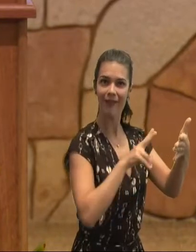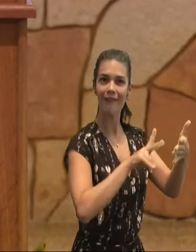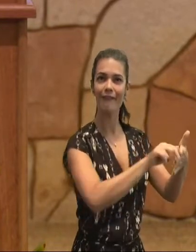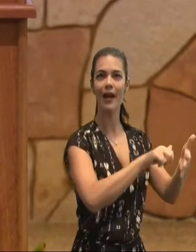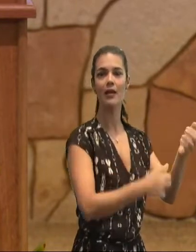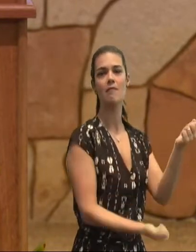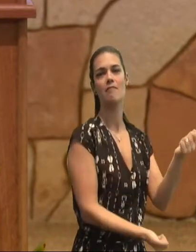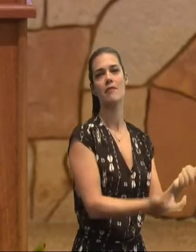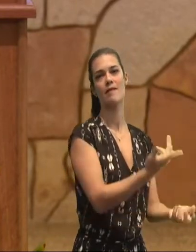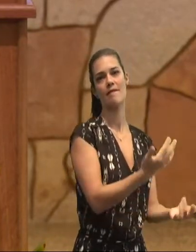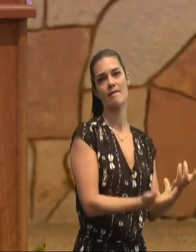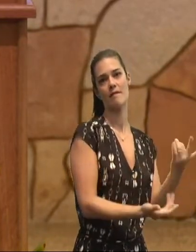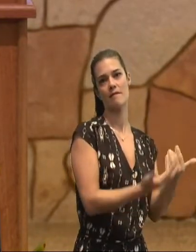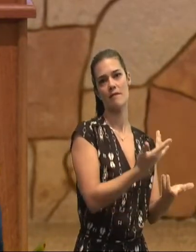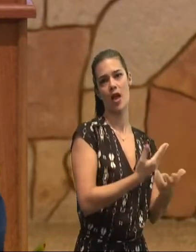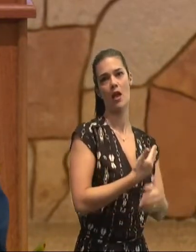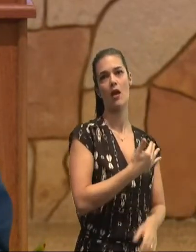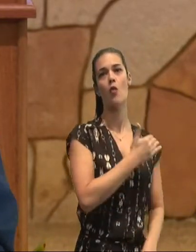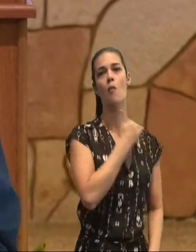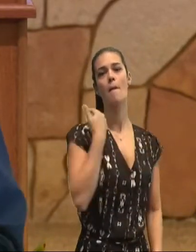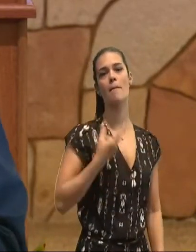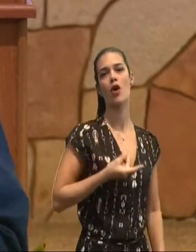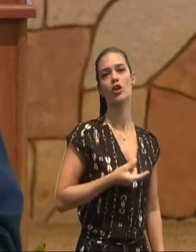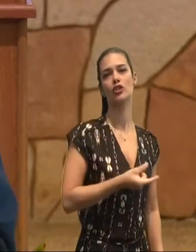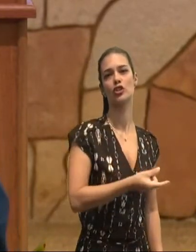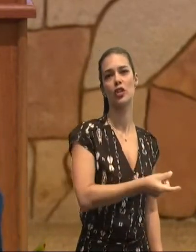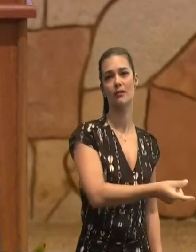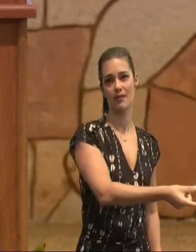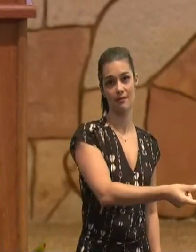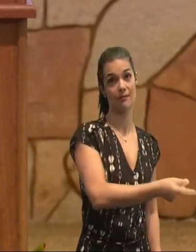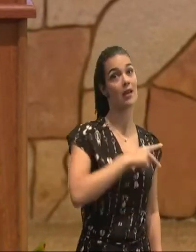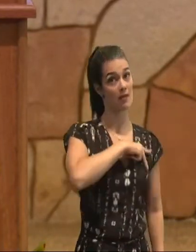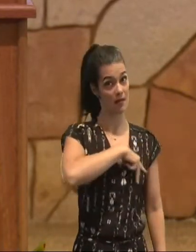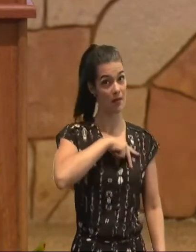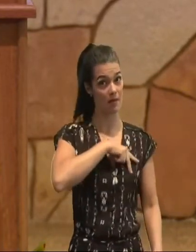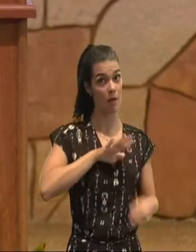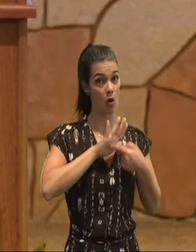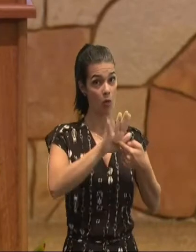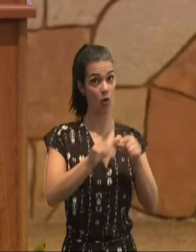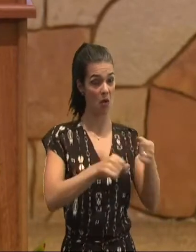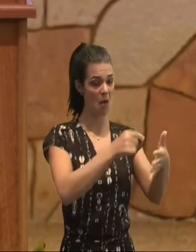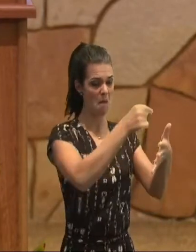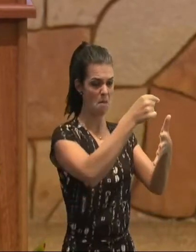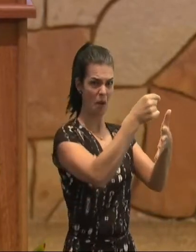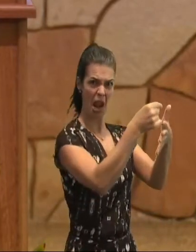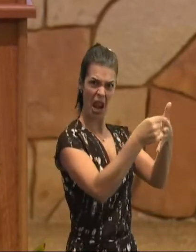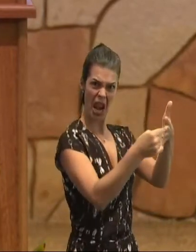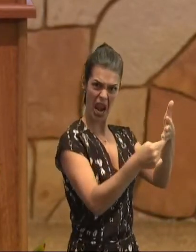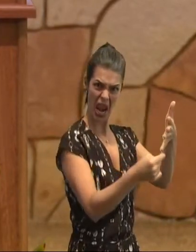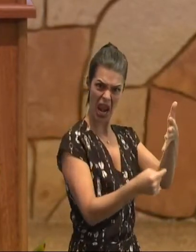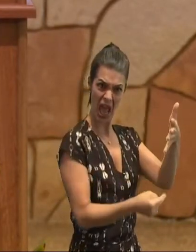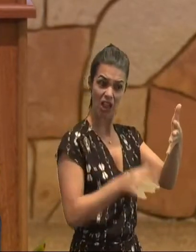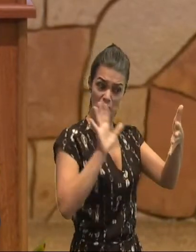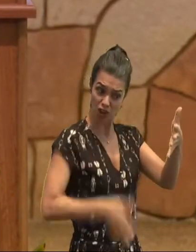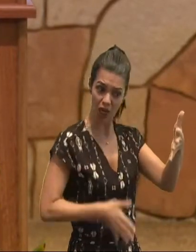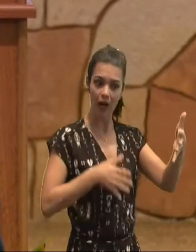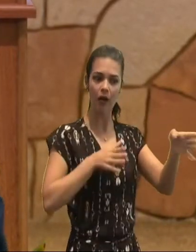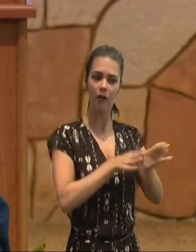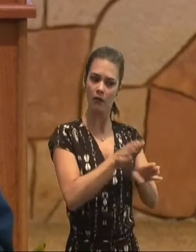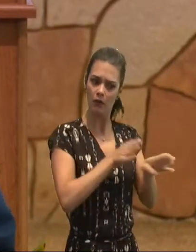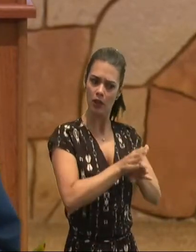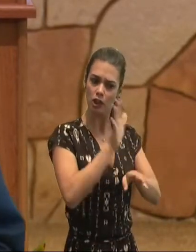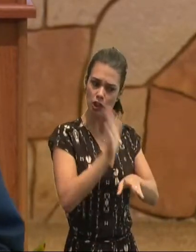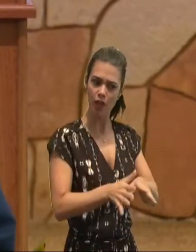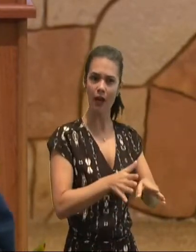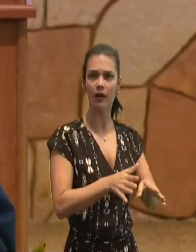final, do verso 21, a respeito, dessas coisas, eu vos declaro, como já, outrora, vos preveni, que não,